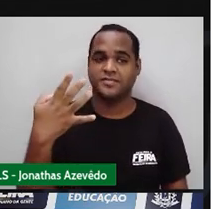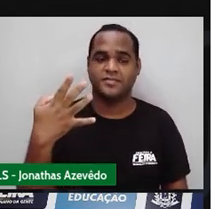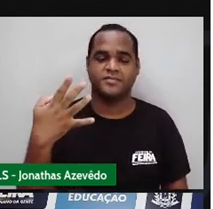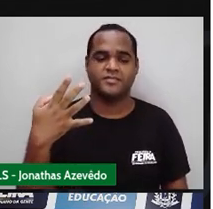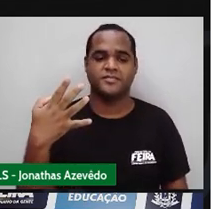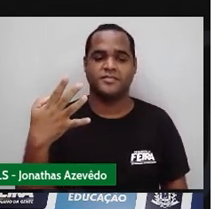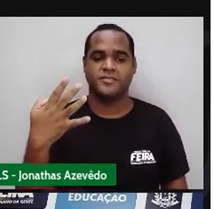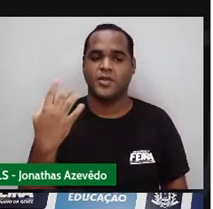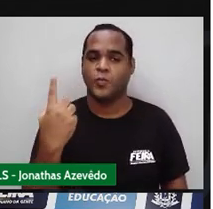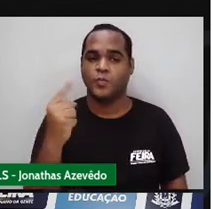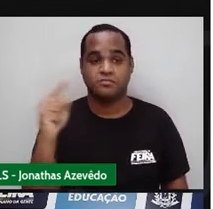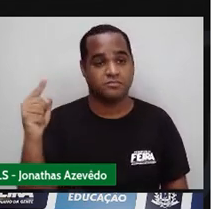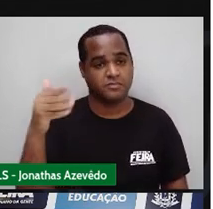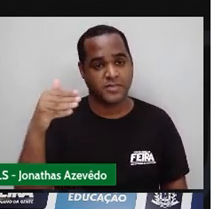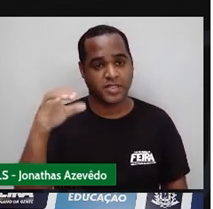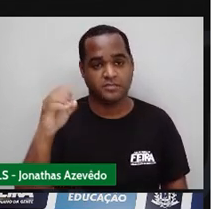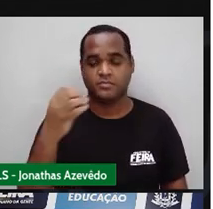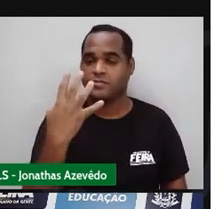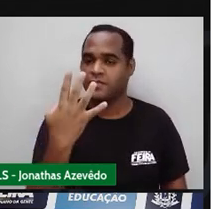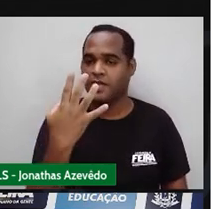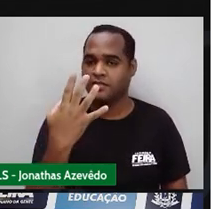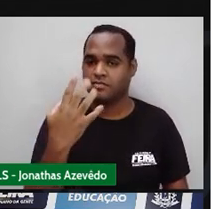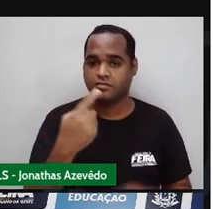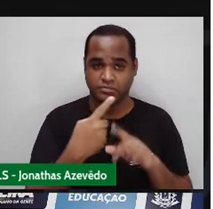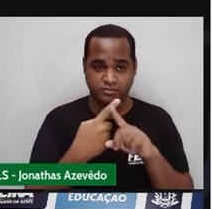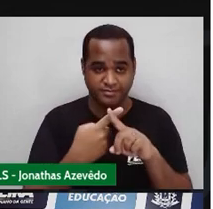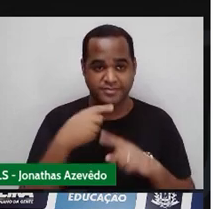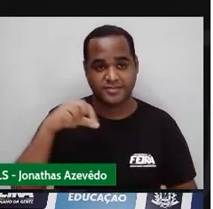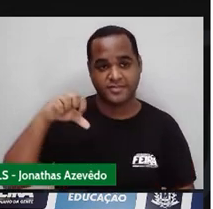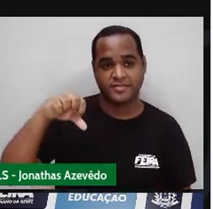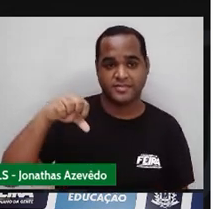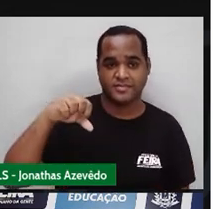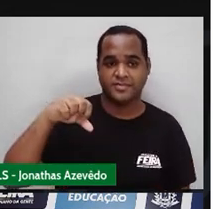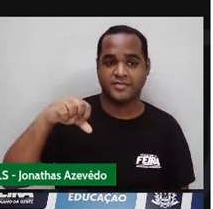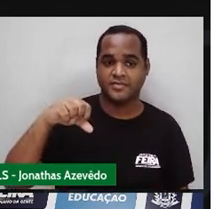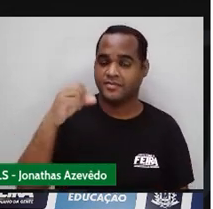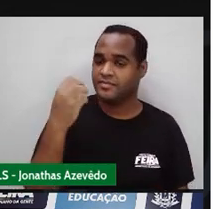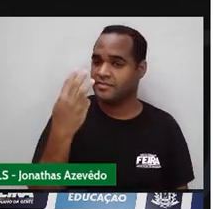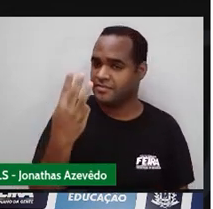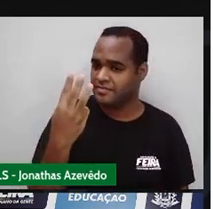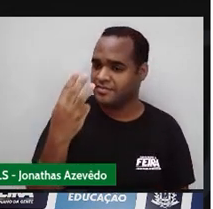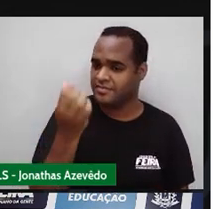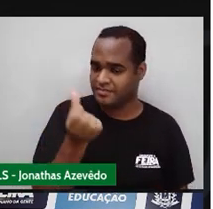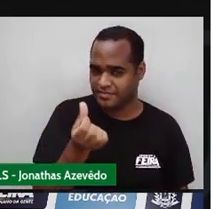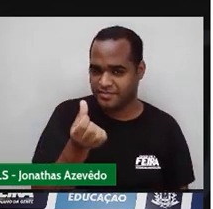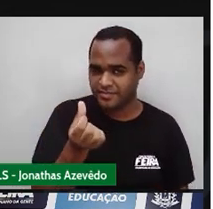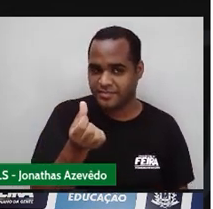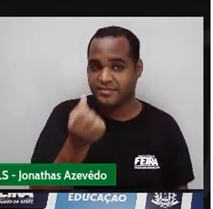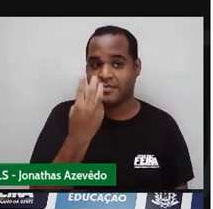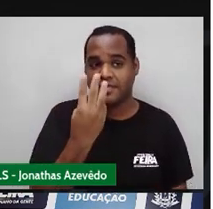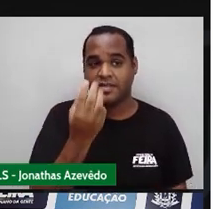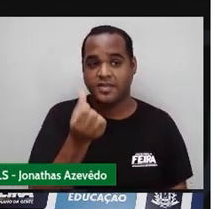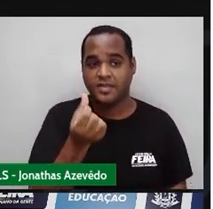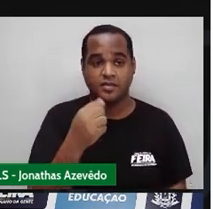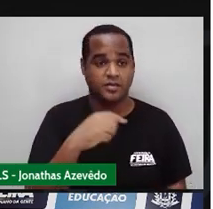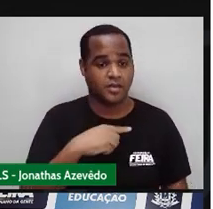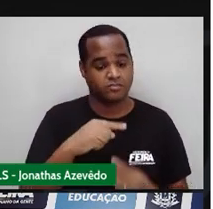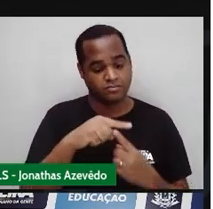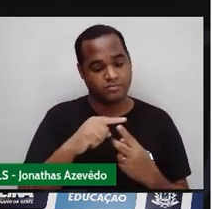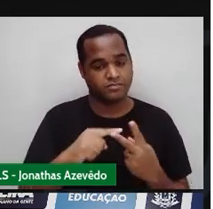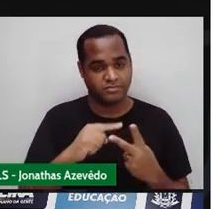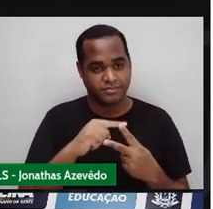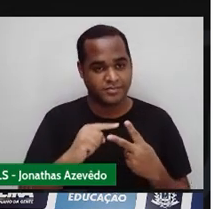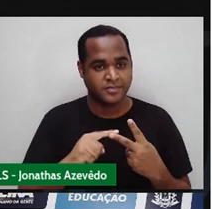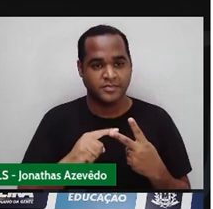Entre 1 e 10 Peguei o 4 Multipliquei por 9 4 vezes 9 36 36 tem dois algarismos